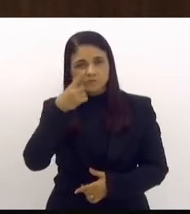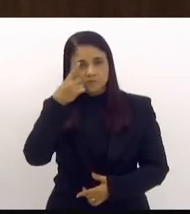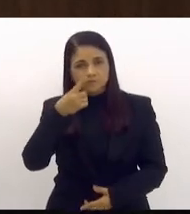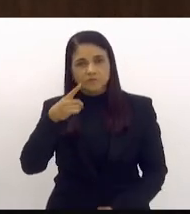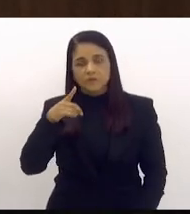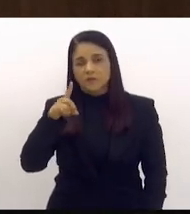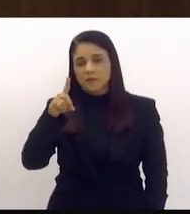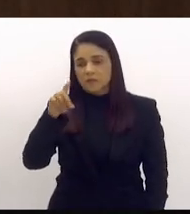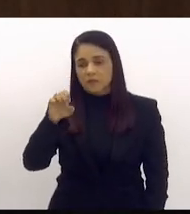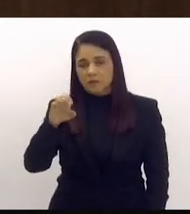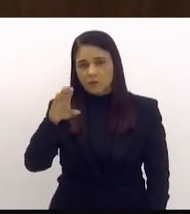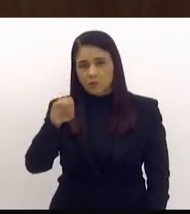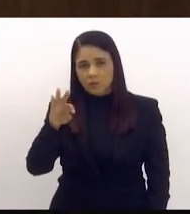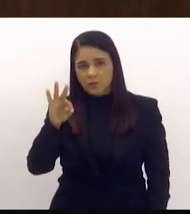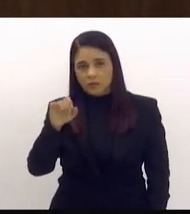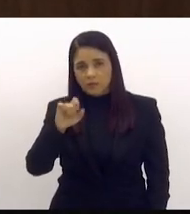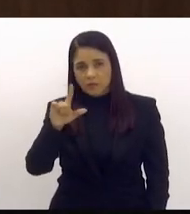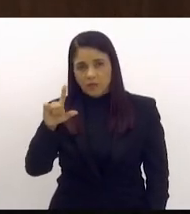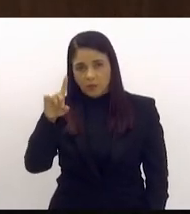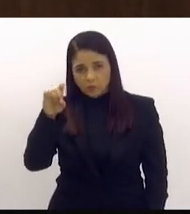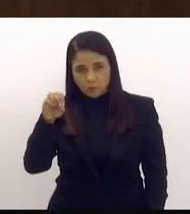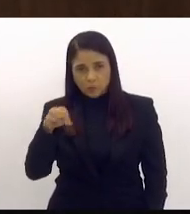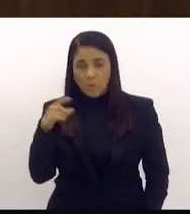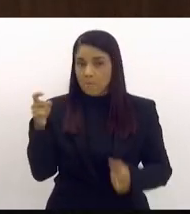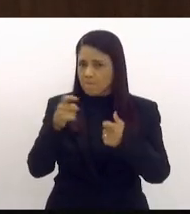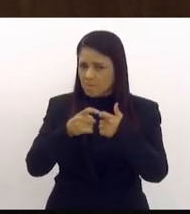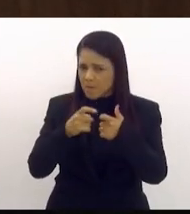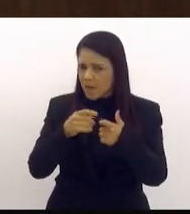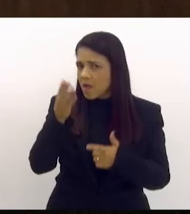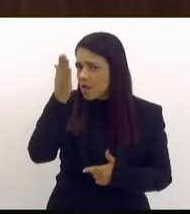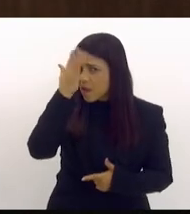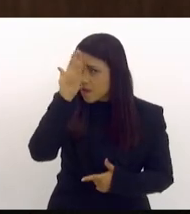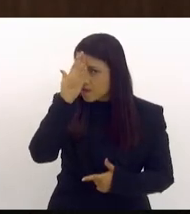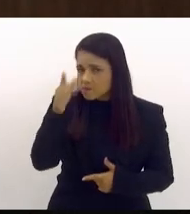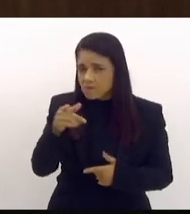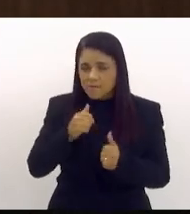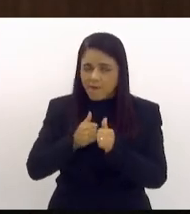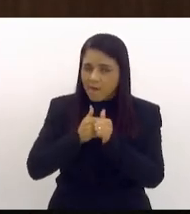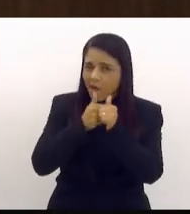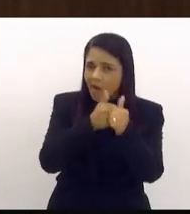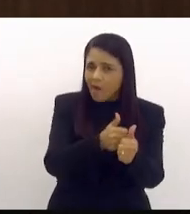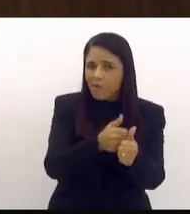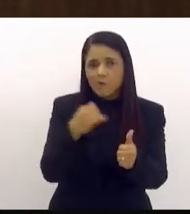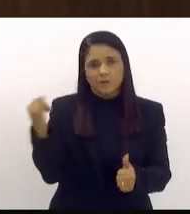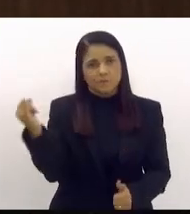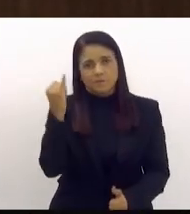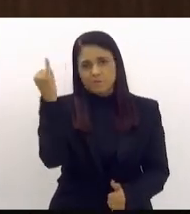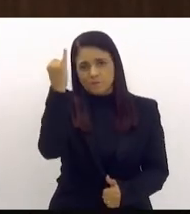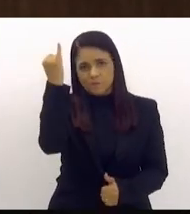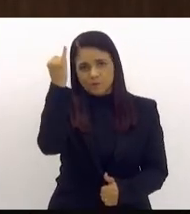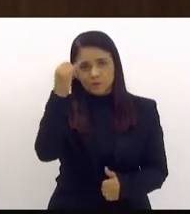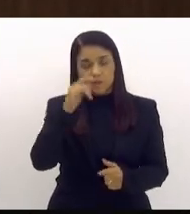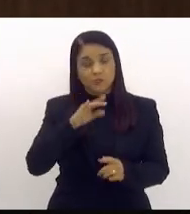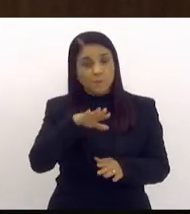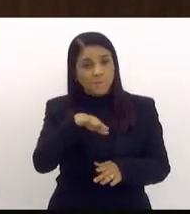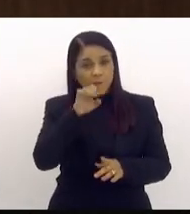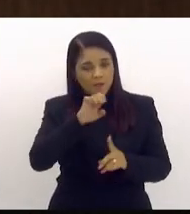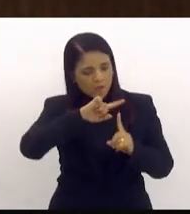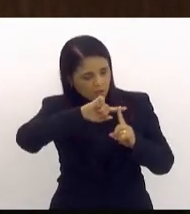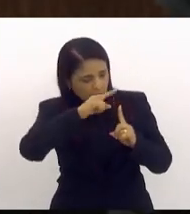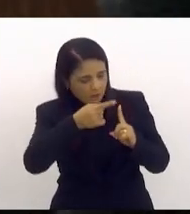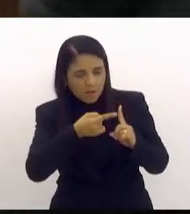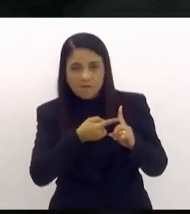Deodalto, médico como é, sabe do fundamental acompanhamento dessas mães,